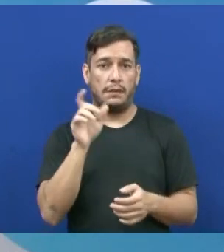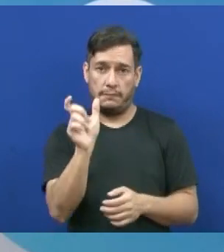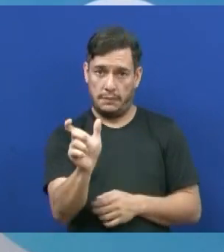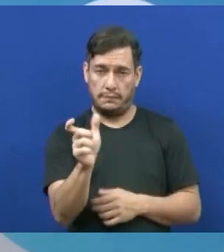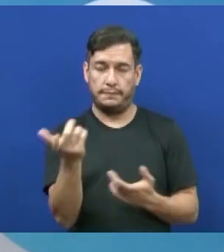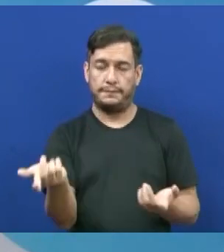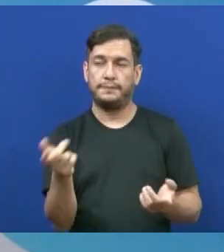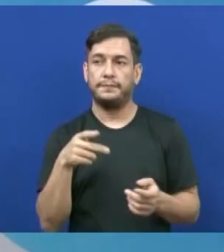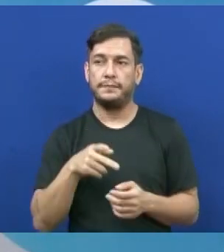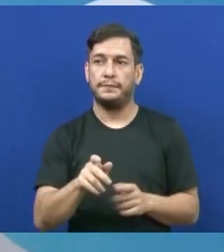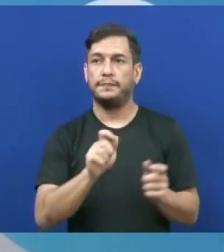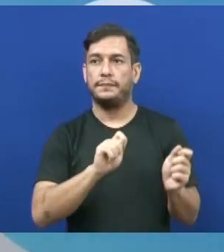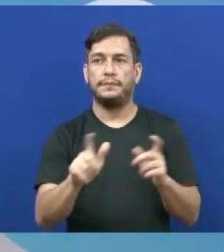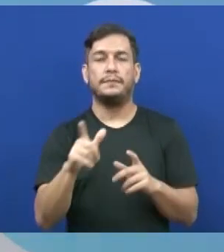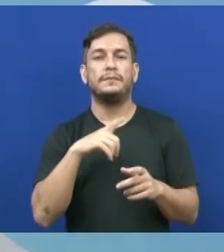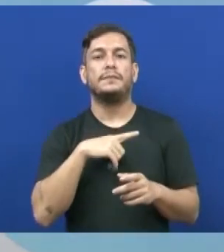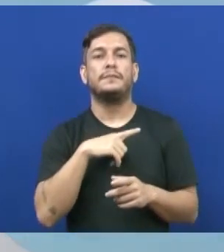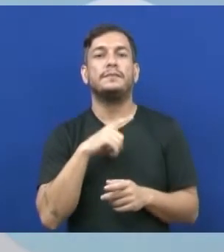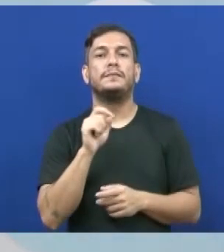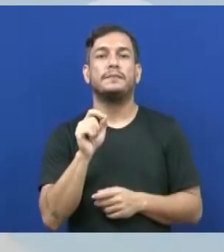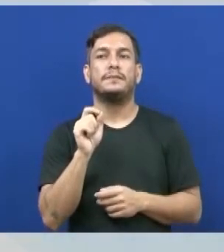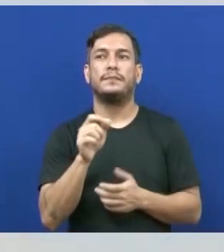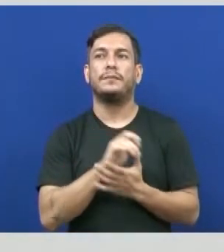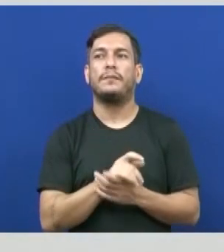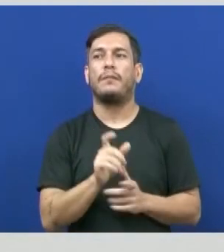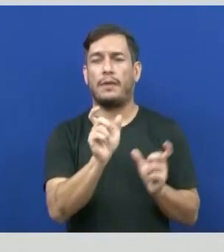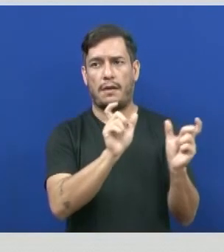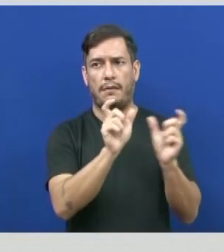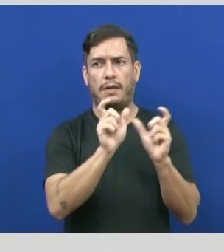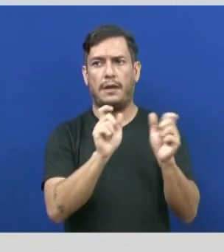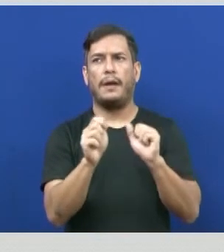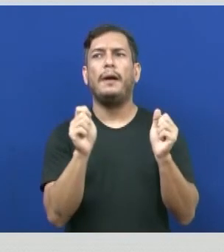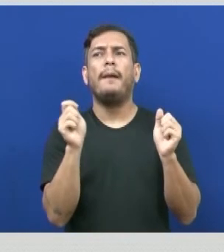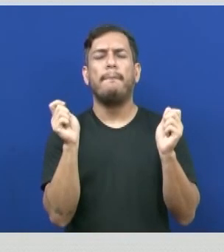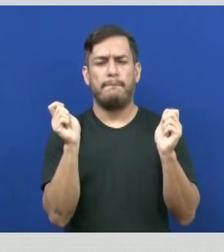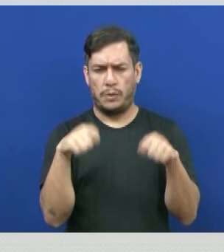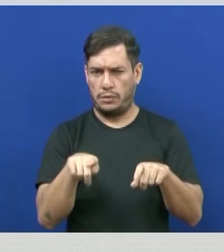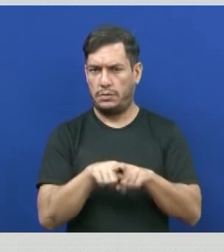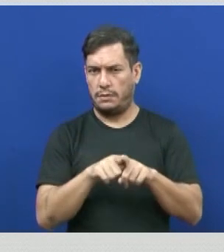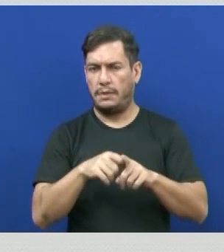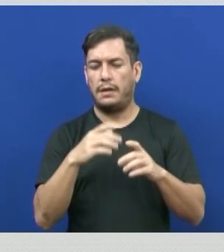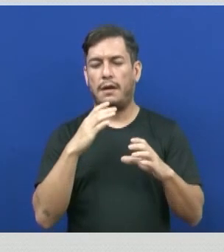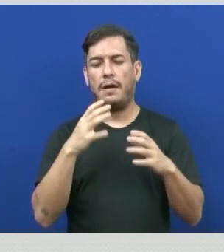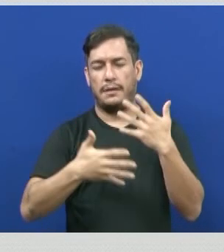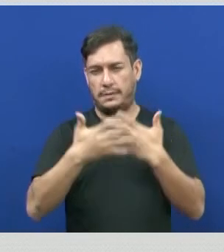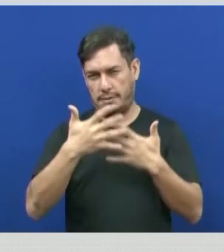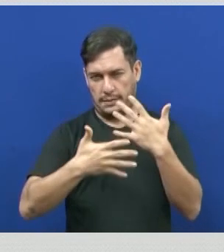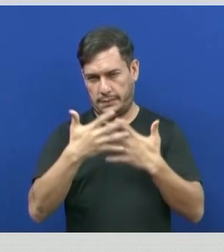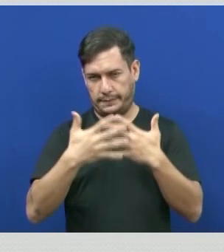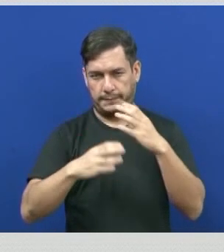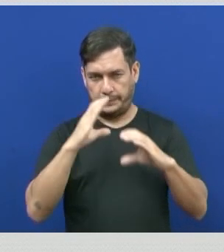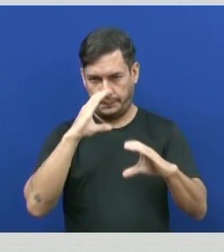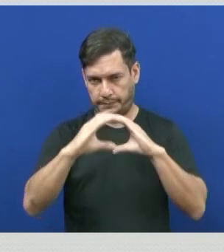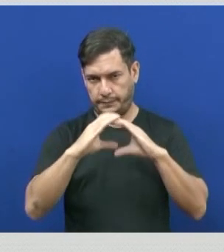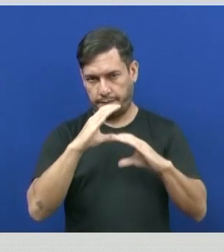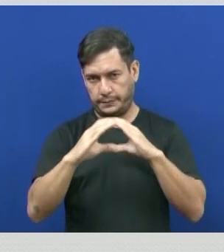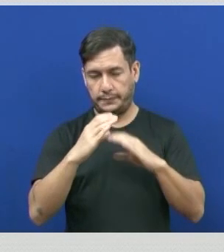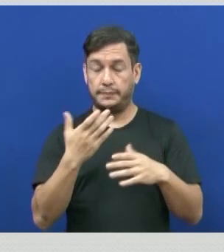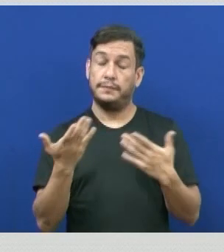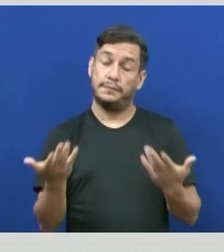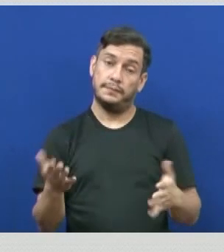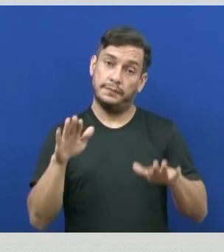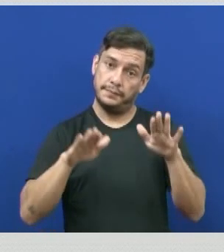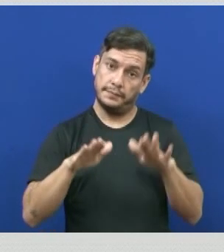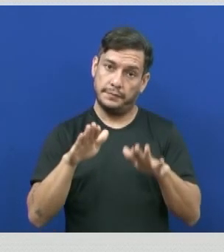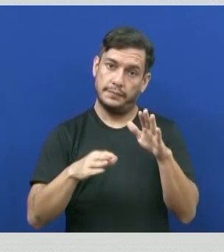Continuando aqui no slide, nós temos assim, o estrangeirismo, ele pode atrapalhar numa comunicação? Bom, tudo depende